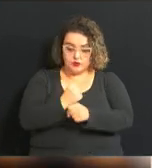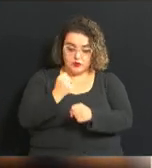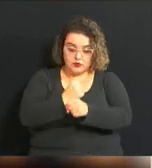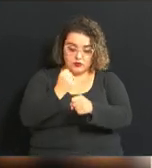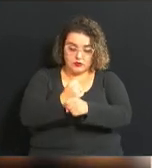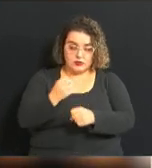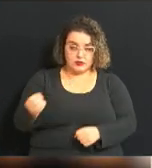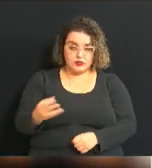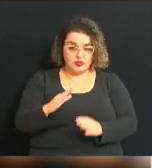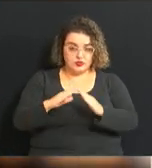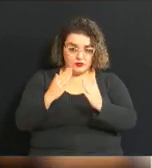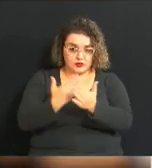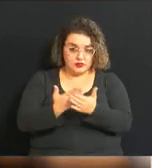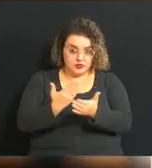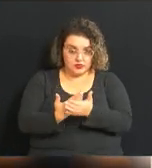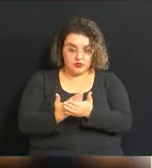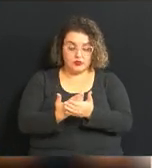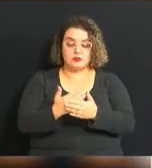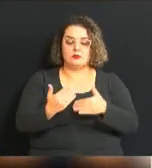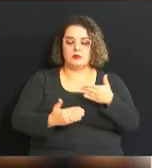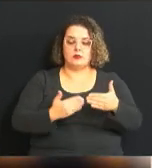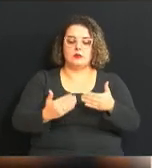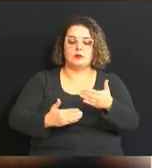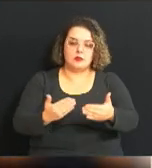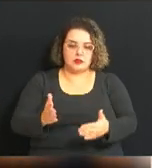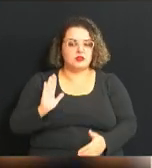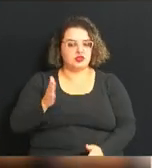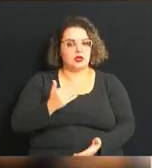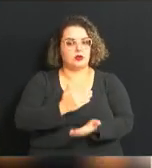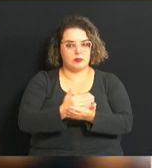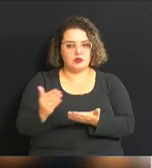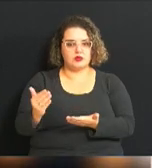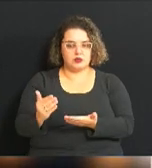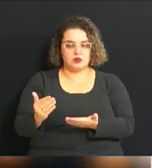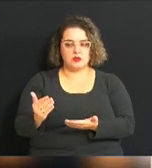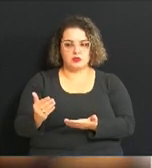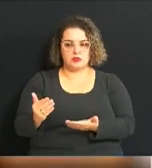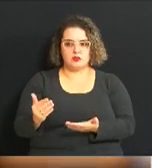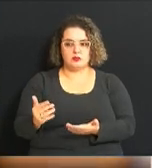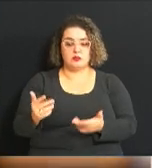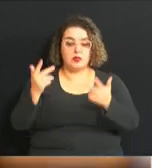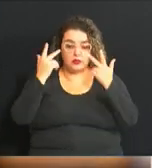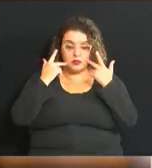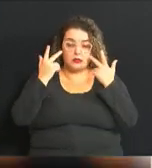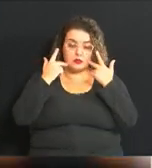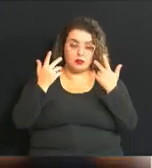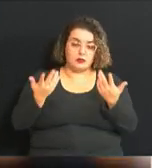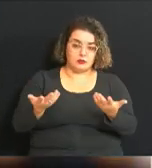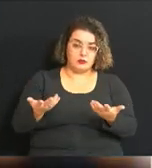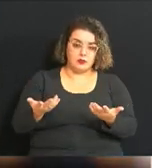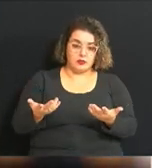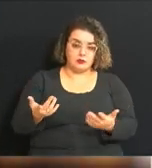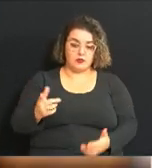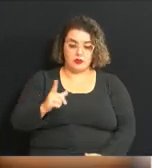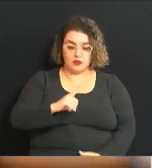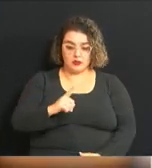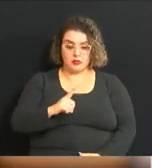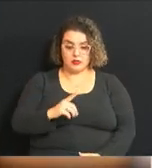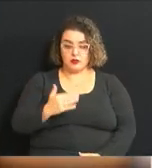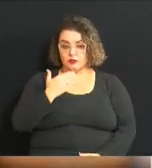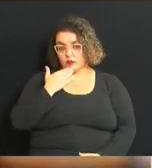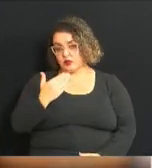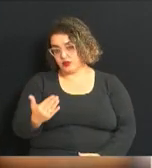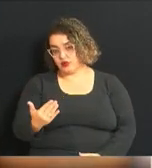escolas, que está em curso, inclusive. E isso, naturalmente, vai demandar a